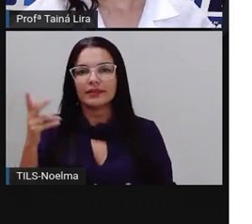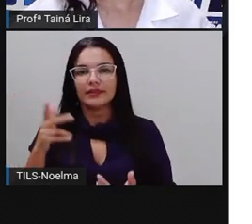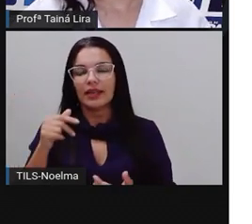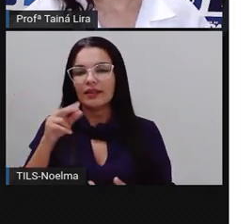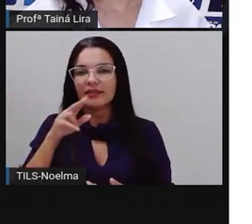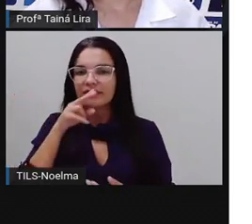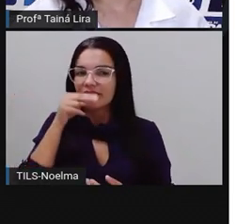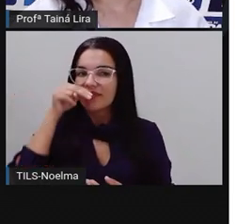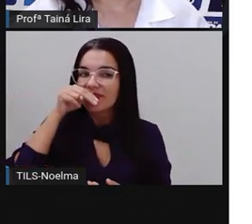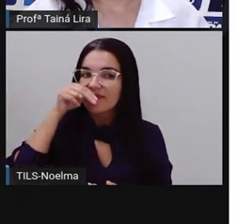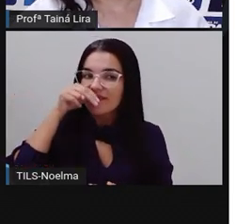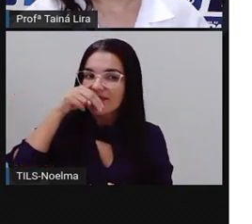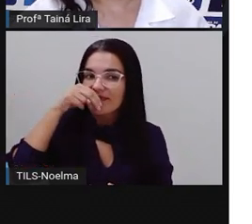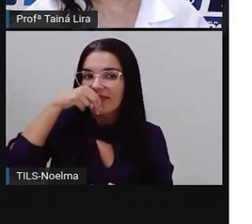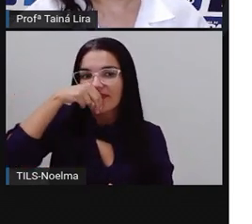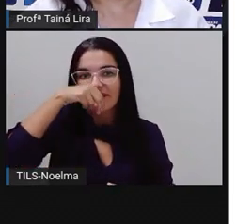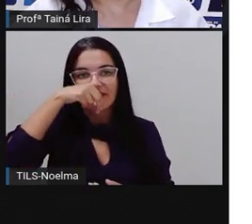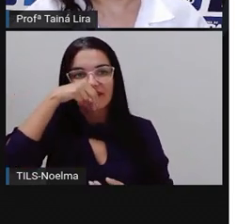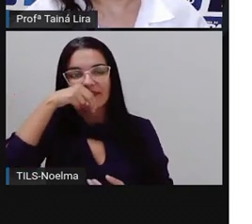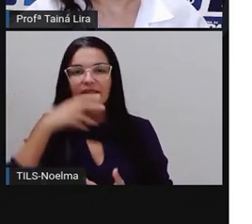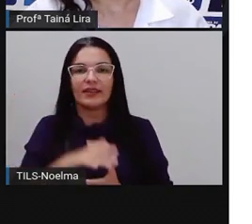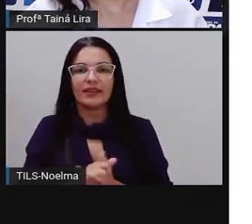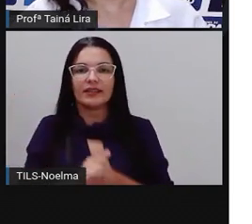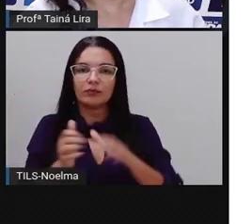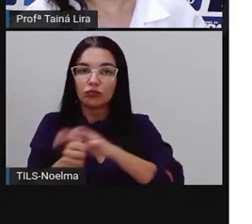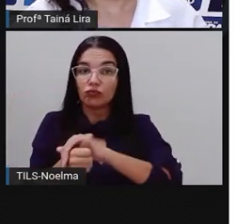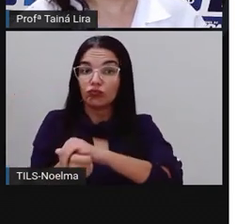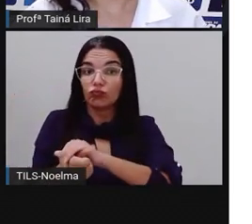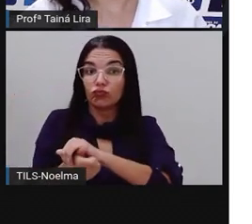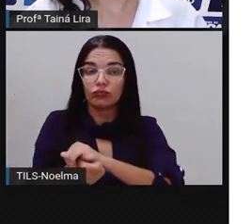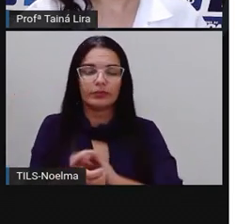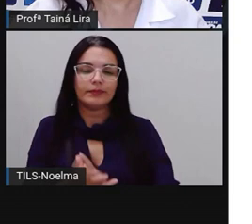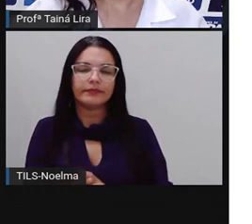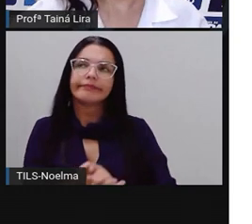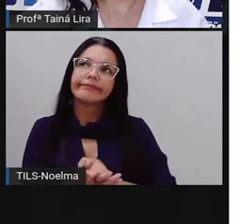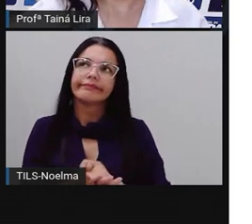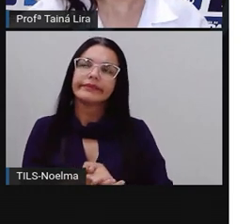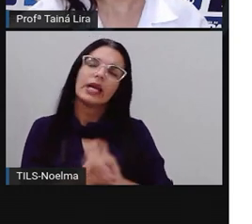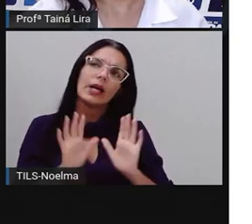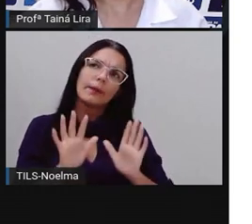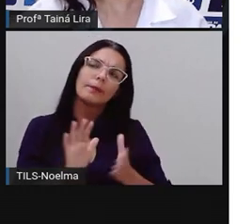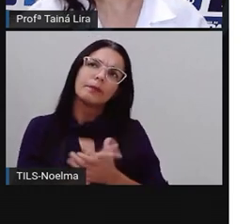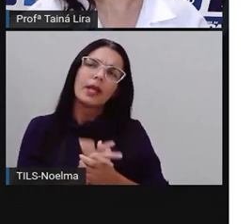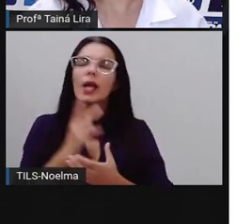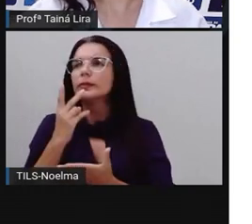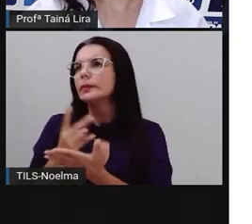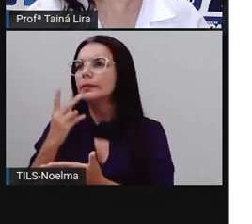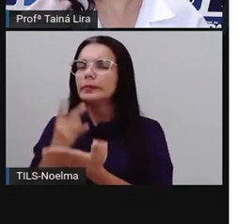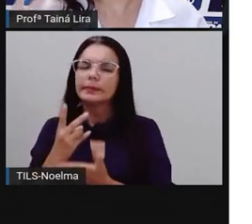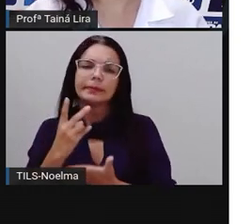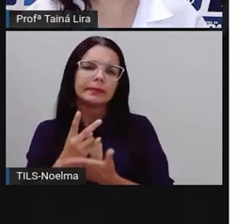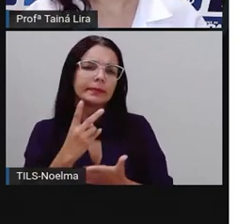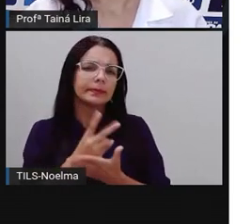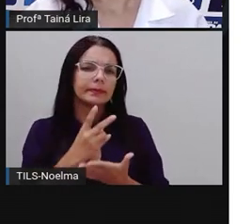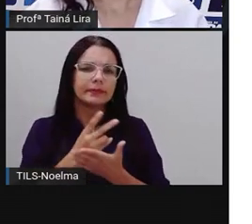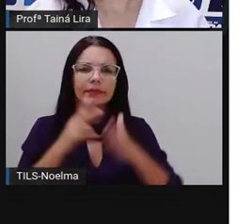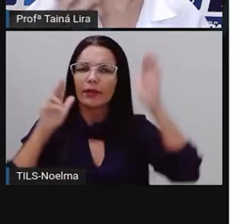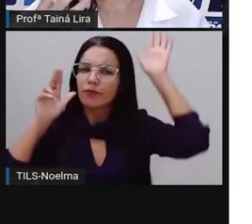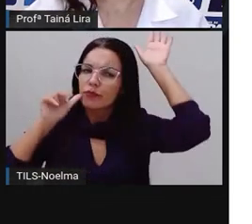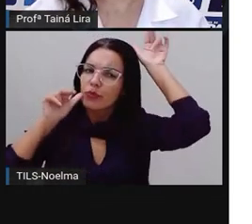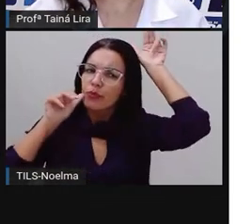A Lebre vivia caçoando da lerdeza da tartaruga. Ô Pró, o que é é caçoar?